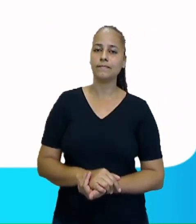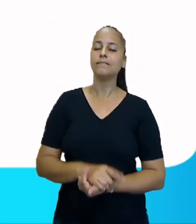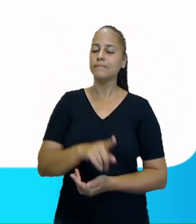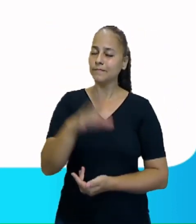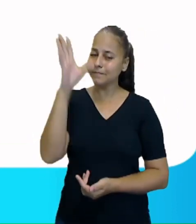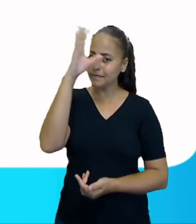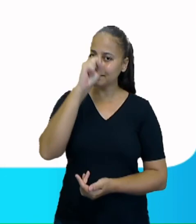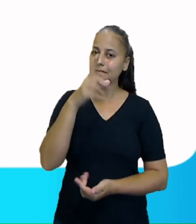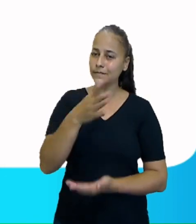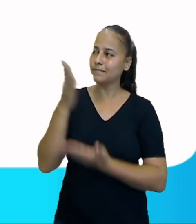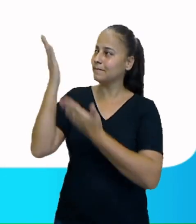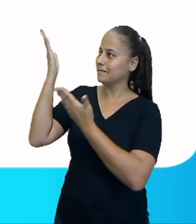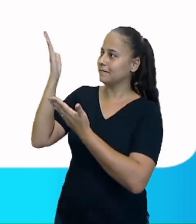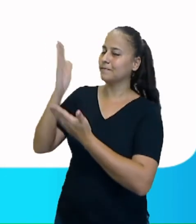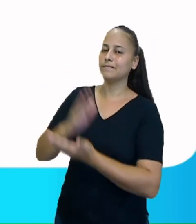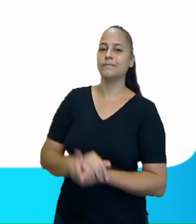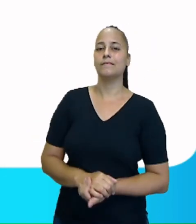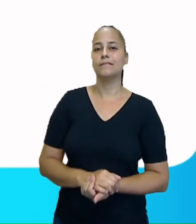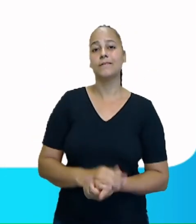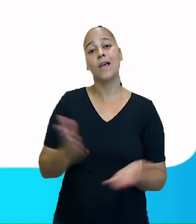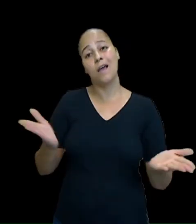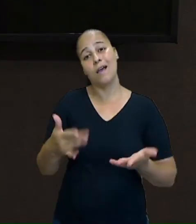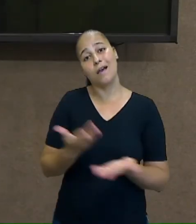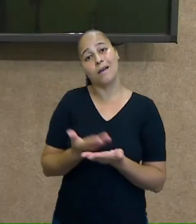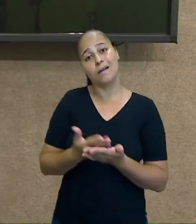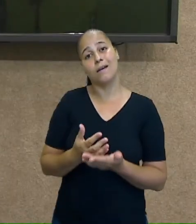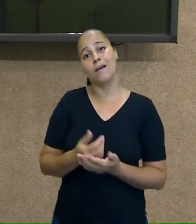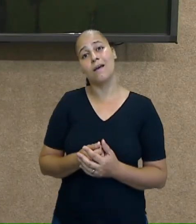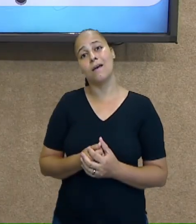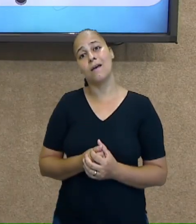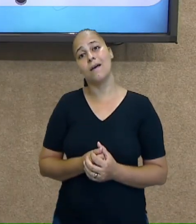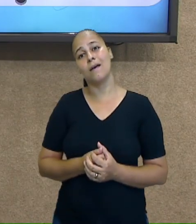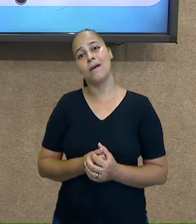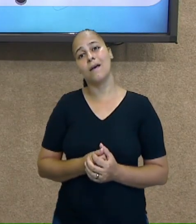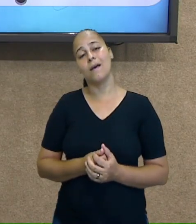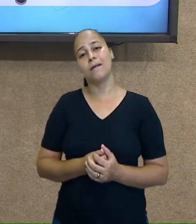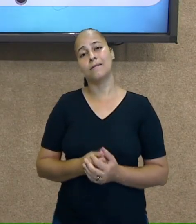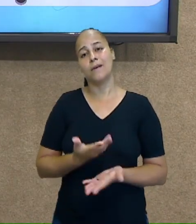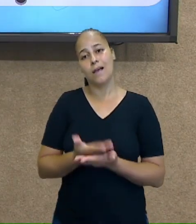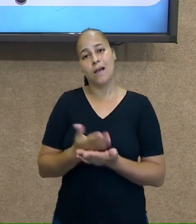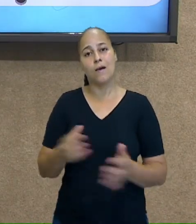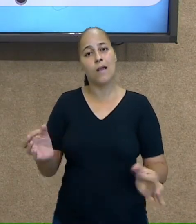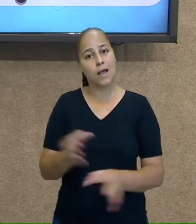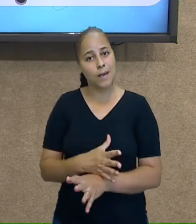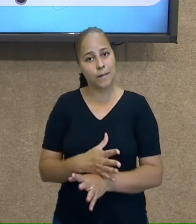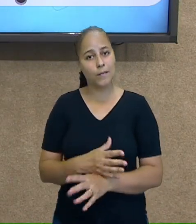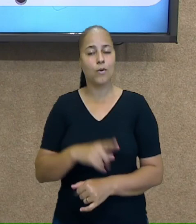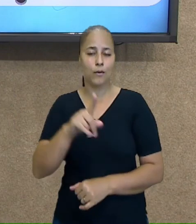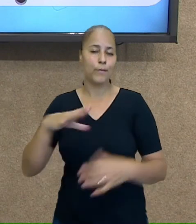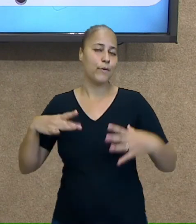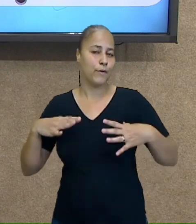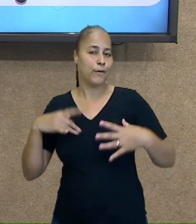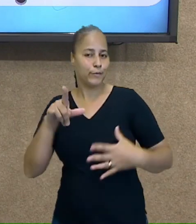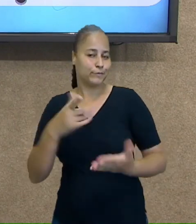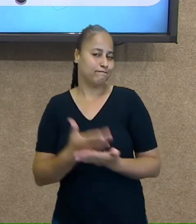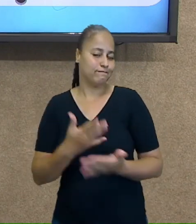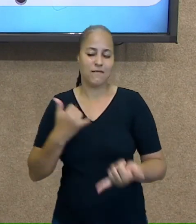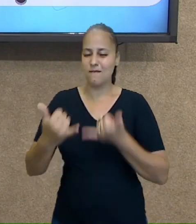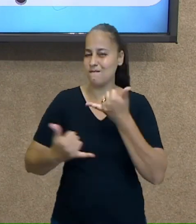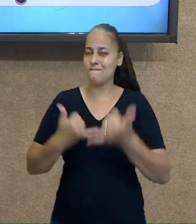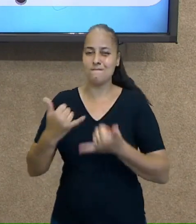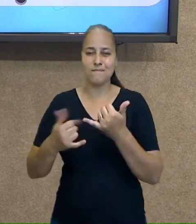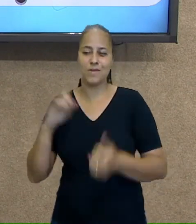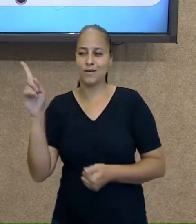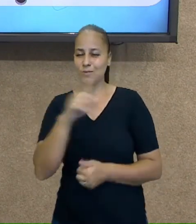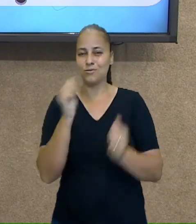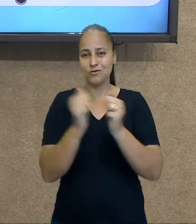vocês aí o aprendizado. Eu vou ficando por aqui. Essa é a nossa última aula. Boas férias para vocês. Brinquem bastante, se